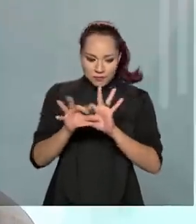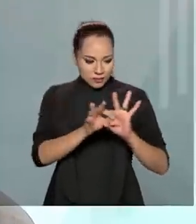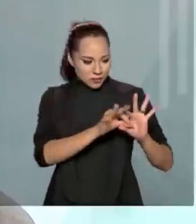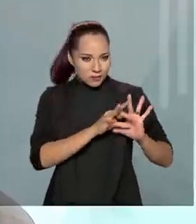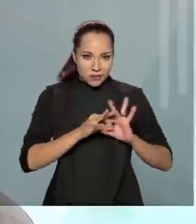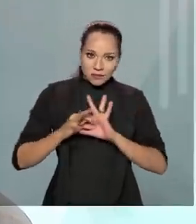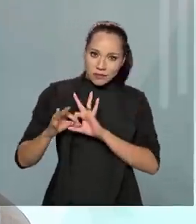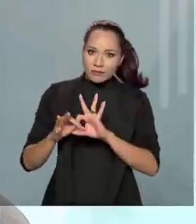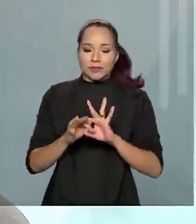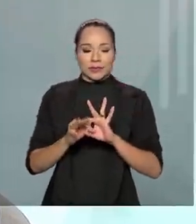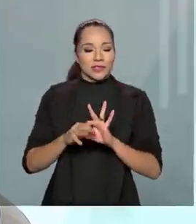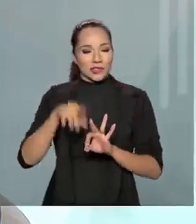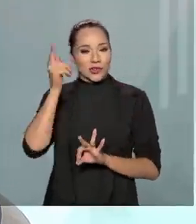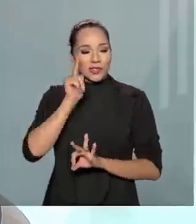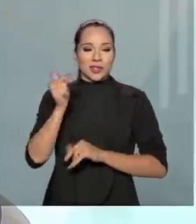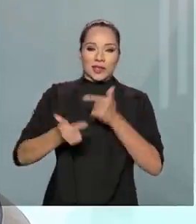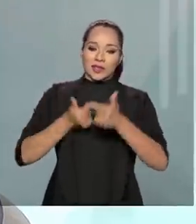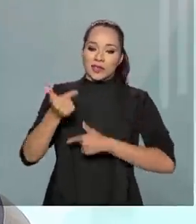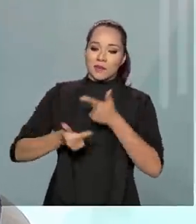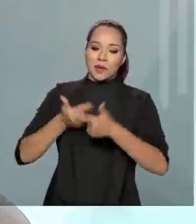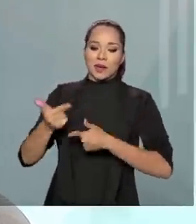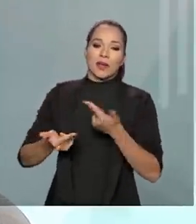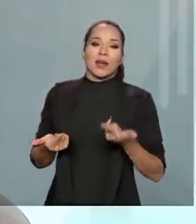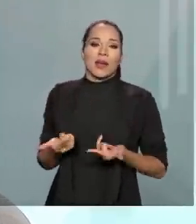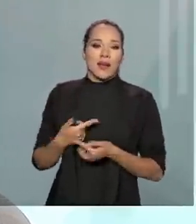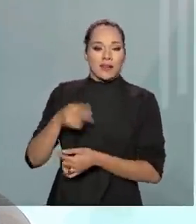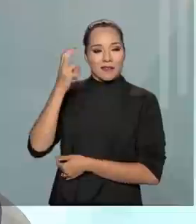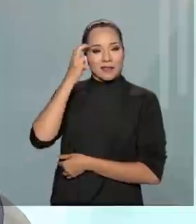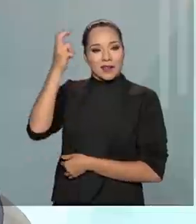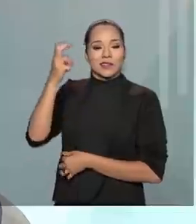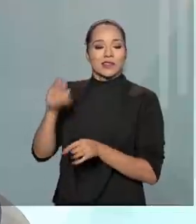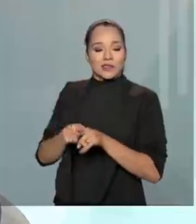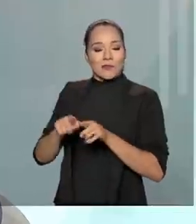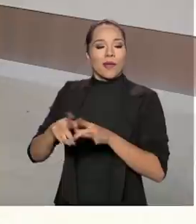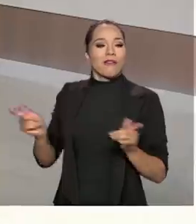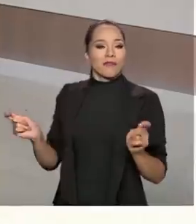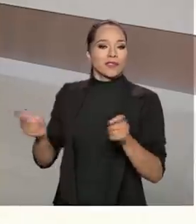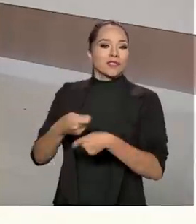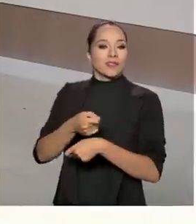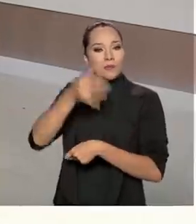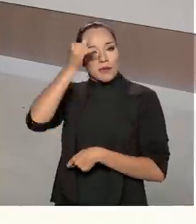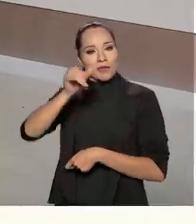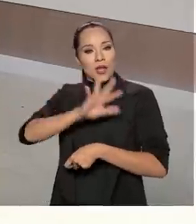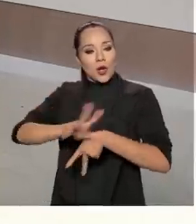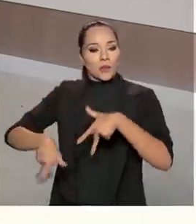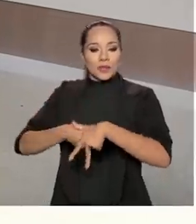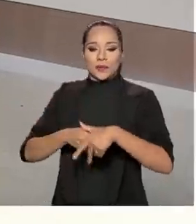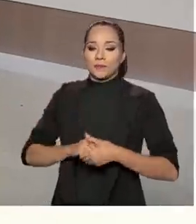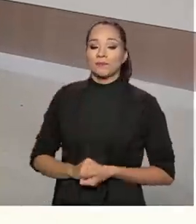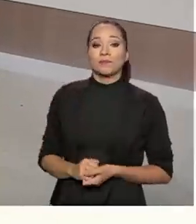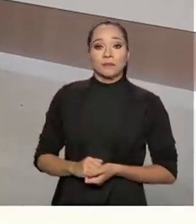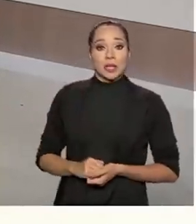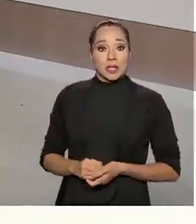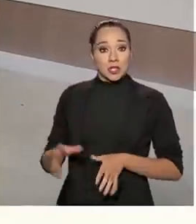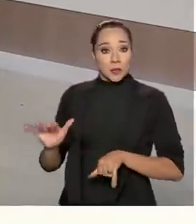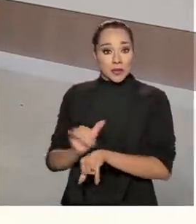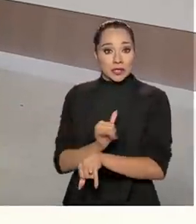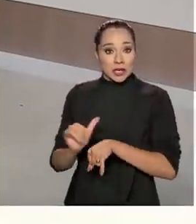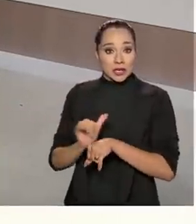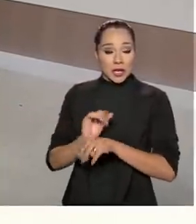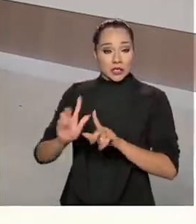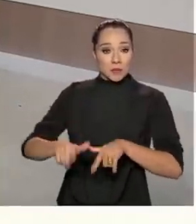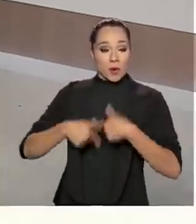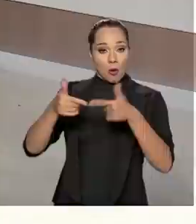integrado de tal forma que a gente consiga atuar de forma inteligente e de forma efetiva no combate à corrupção. Sobre essa arquitetura institucional no